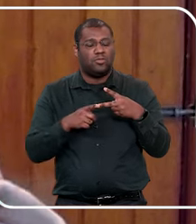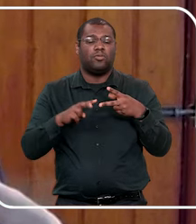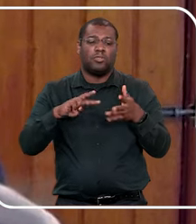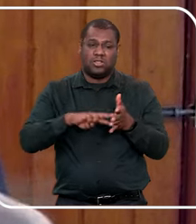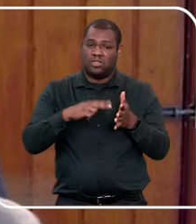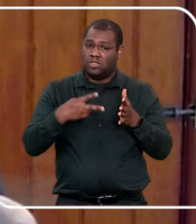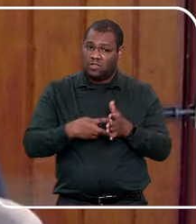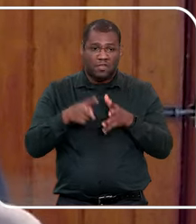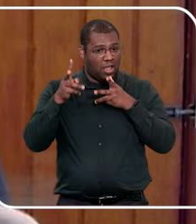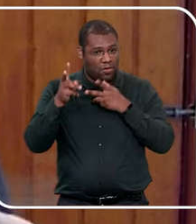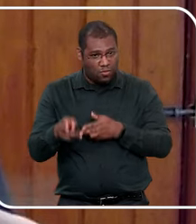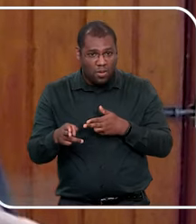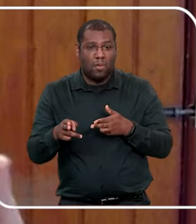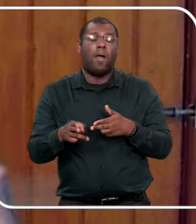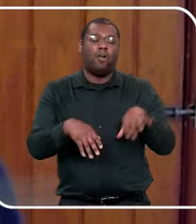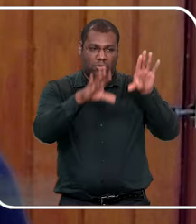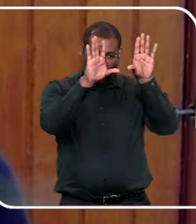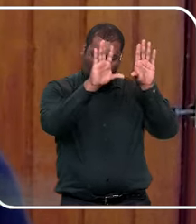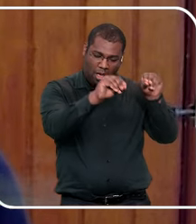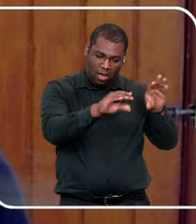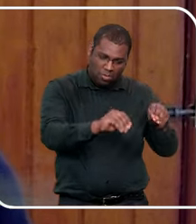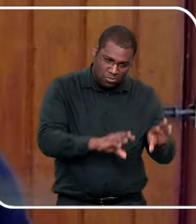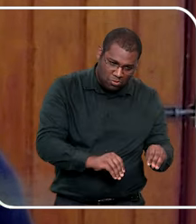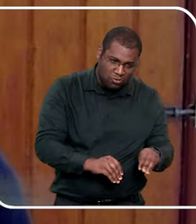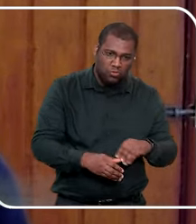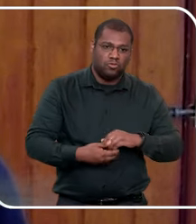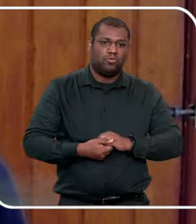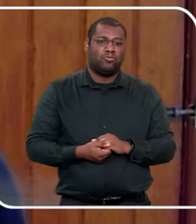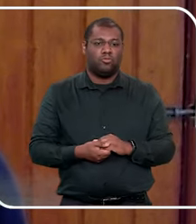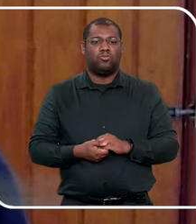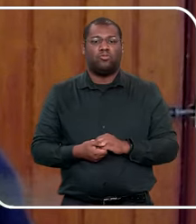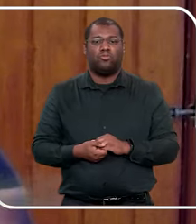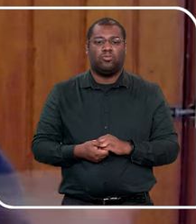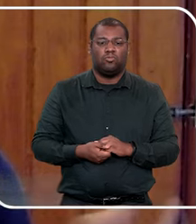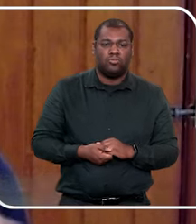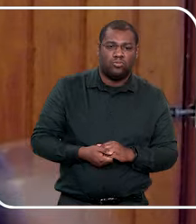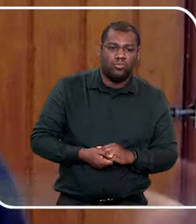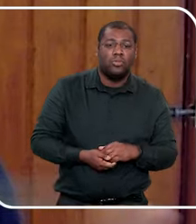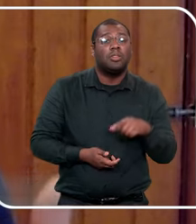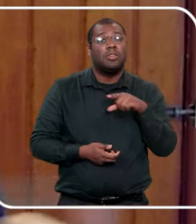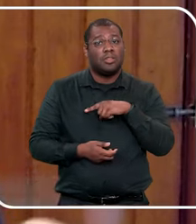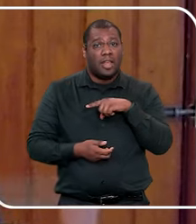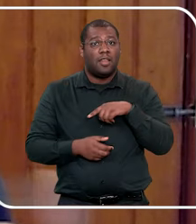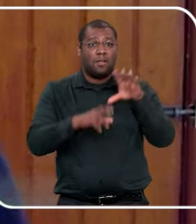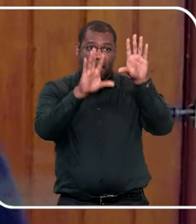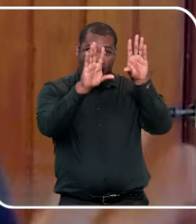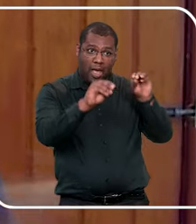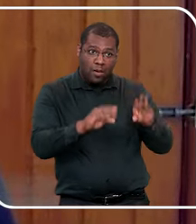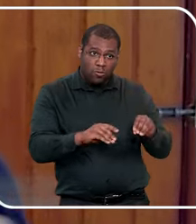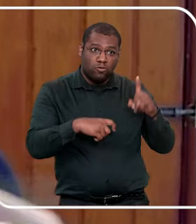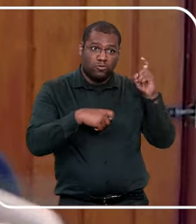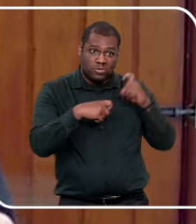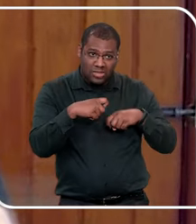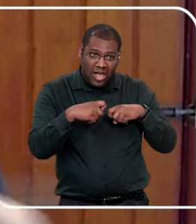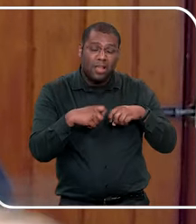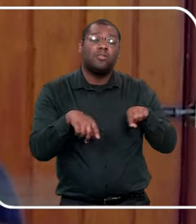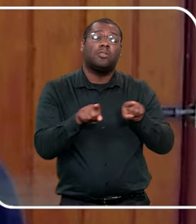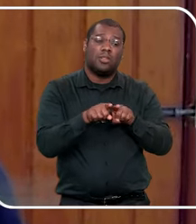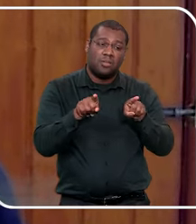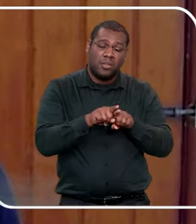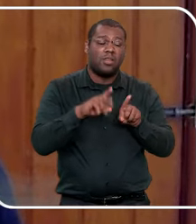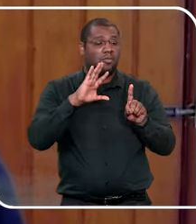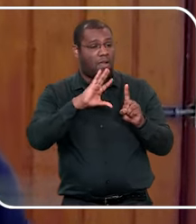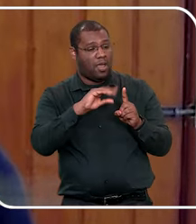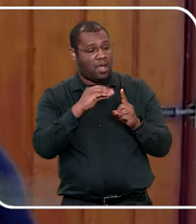como se fosse preparando o terreno, mostrando fotos, mostrando vídeos, olha que legal, segredinho nosso, mostra um